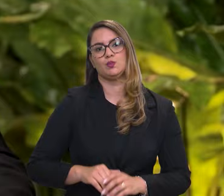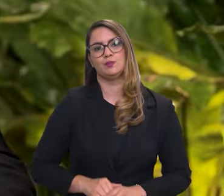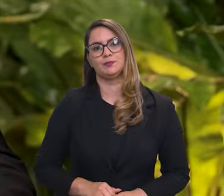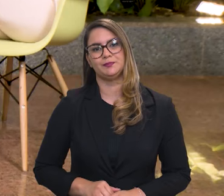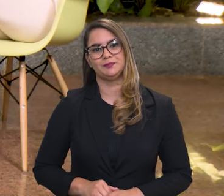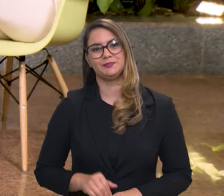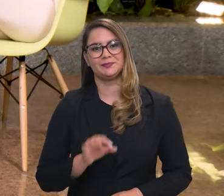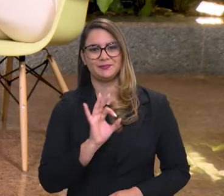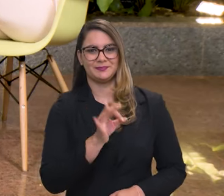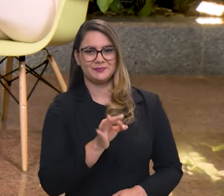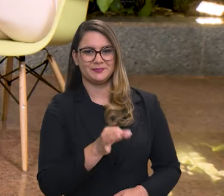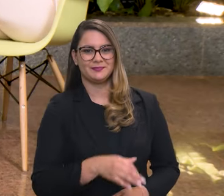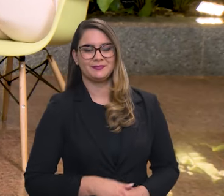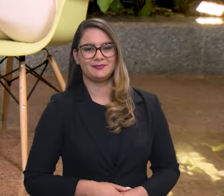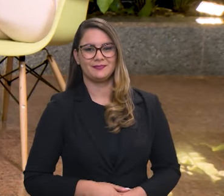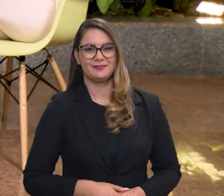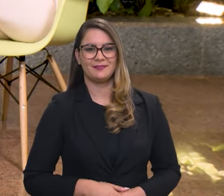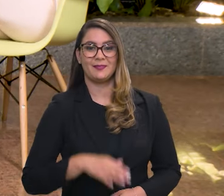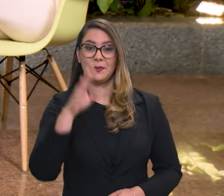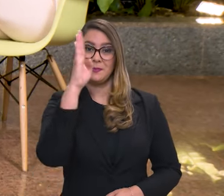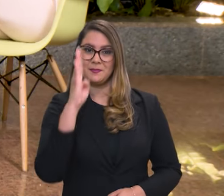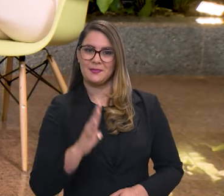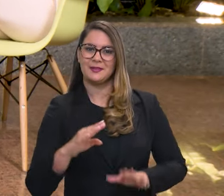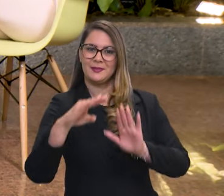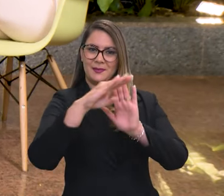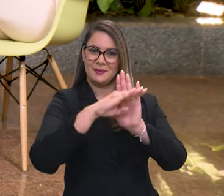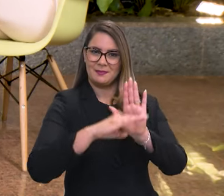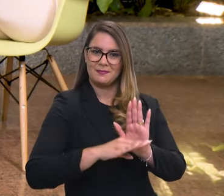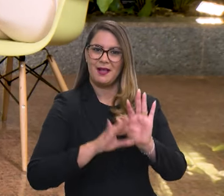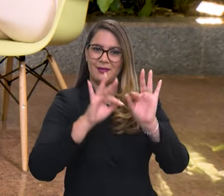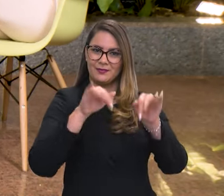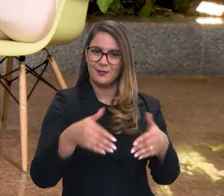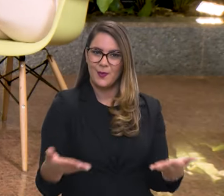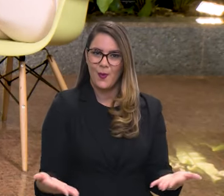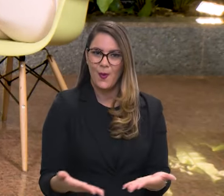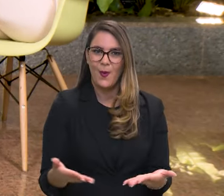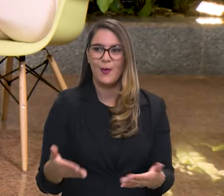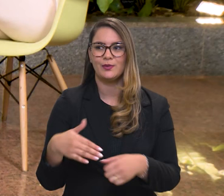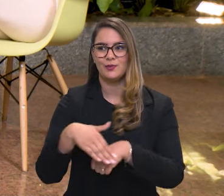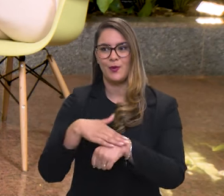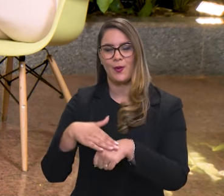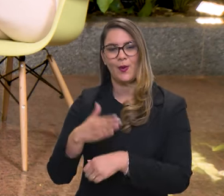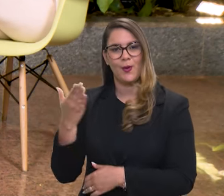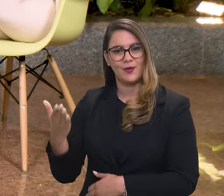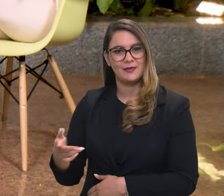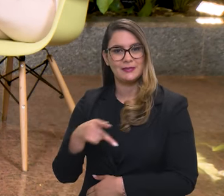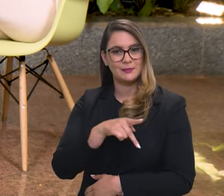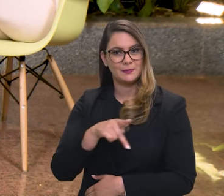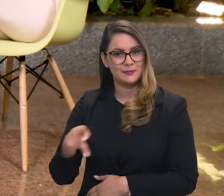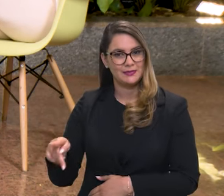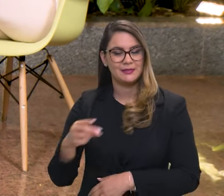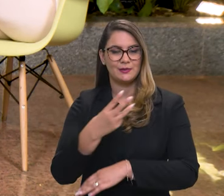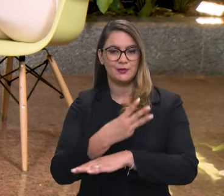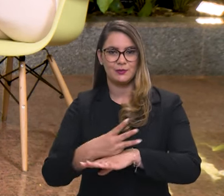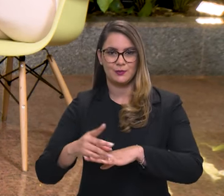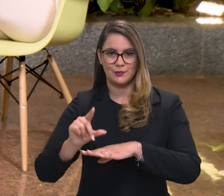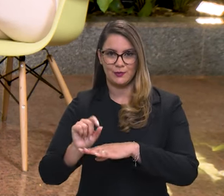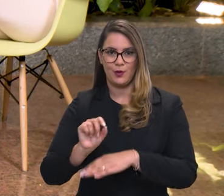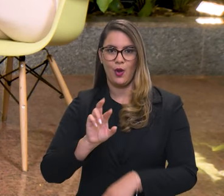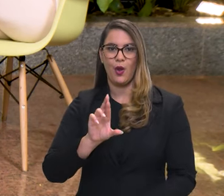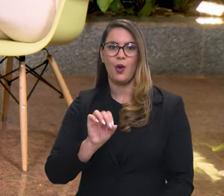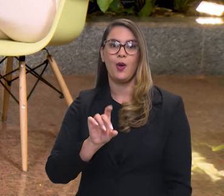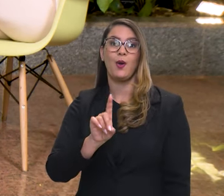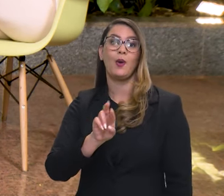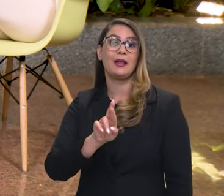justamente nisso. Tá certo. Brasil em pauta, finalizando hoje com essa conversa com o presidente do